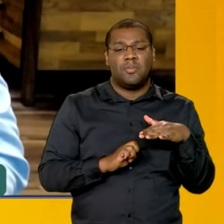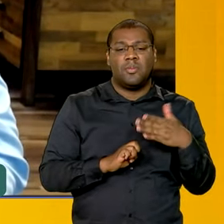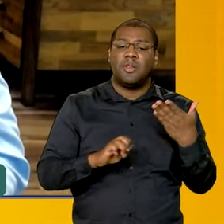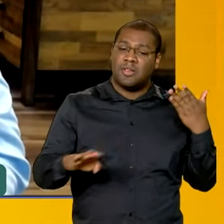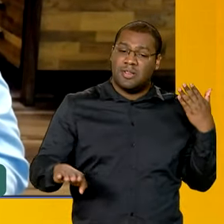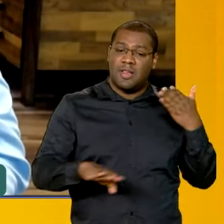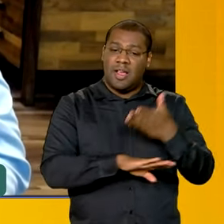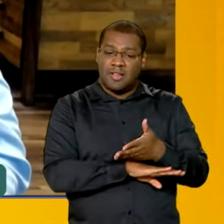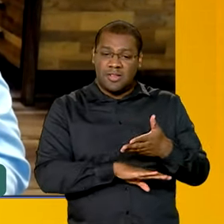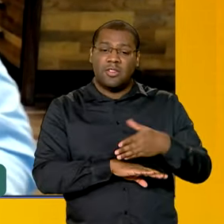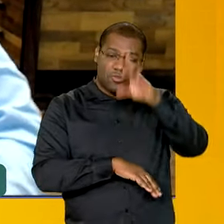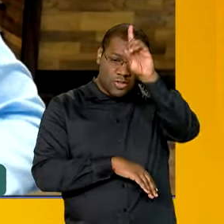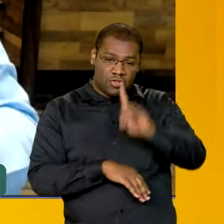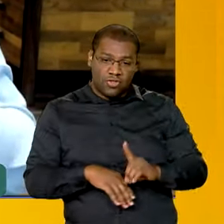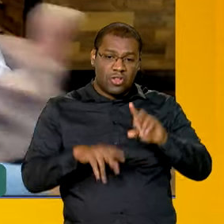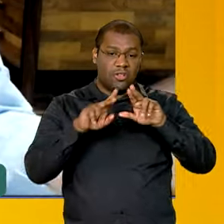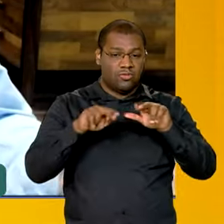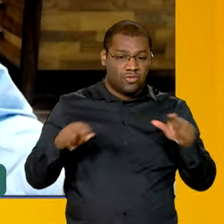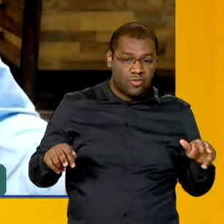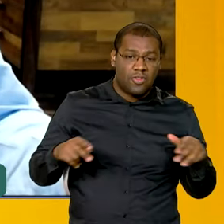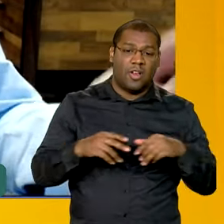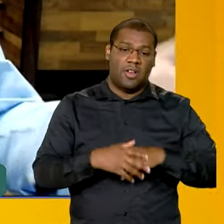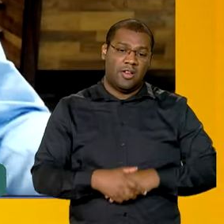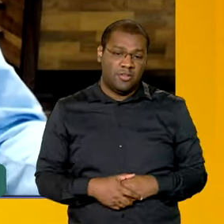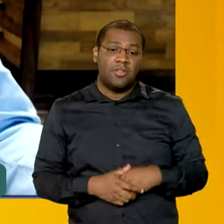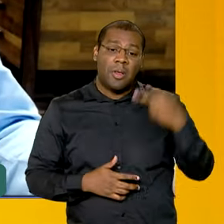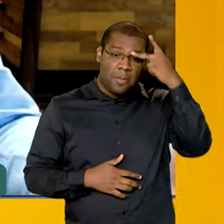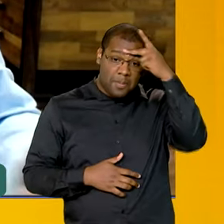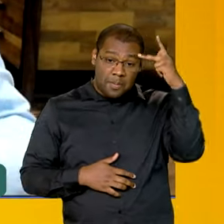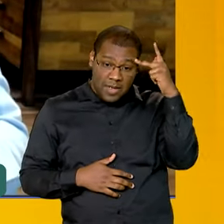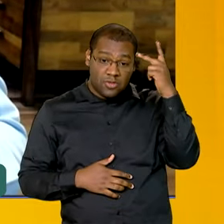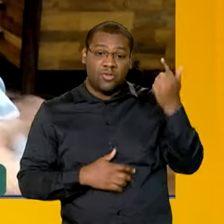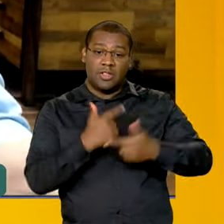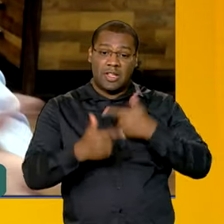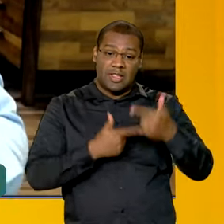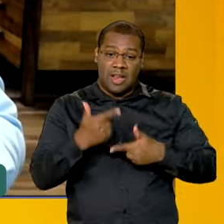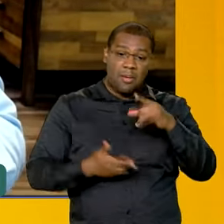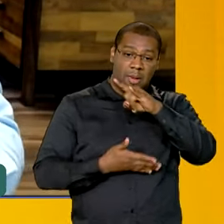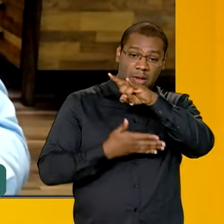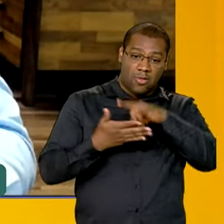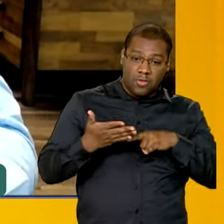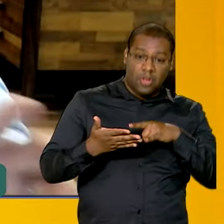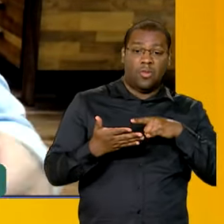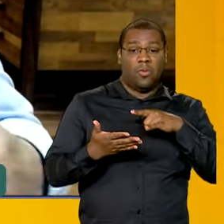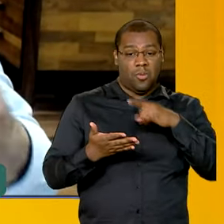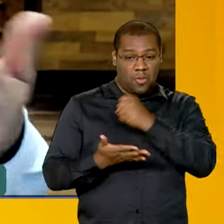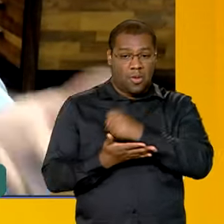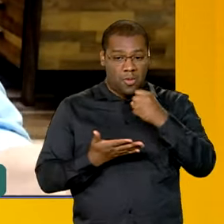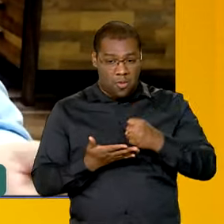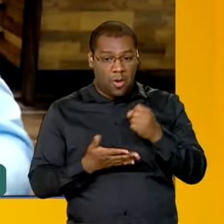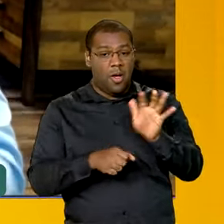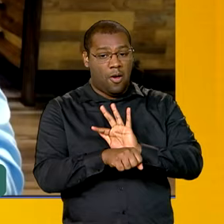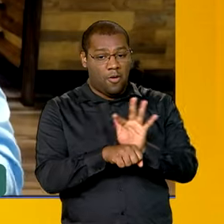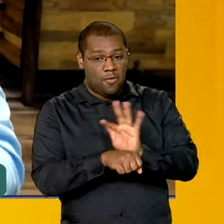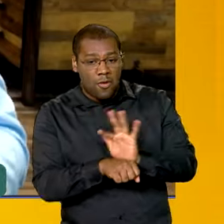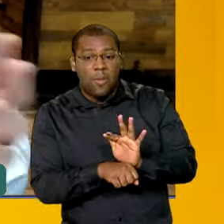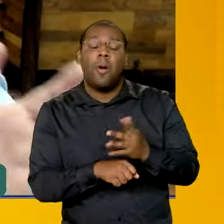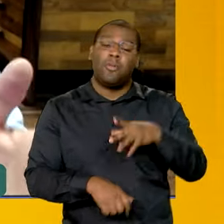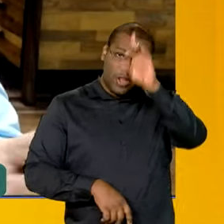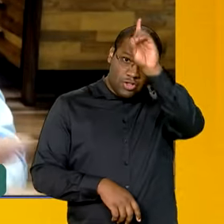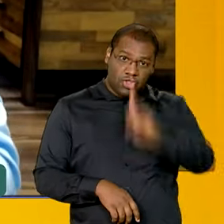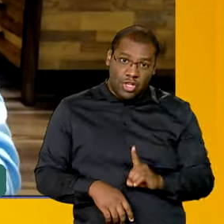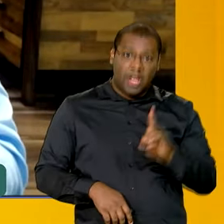de férias coletivas, antecipação de feriados, trabalho à distância, trabalho à internação Essas coisas todas nós estamos discutindo